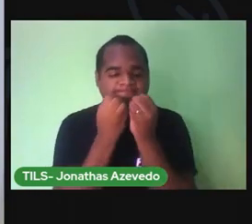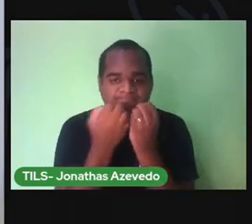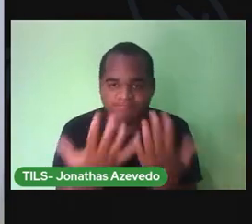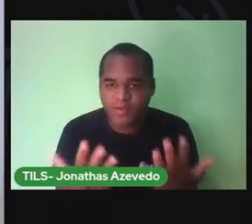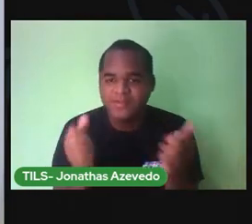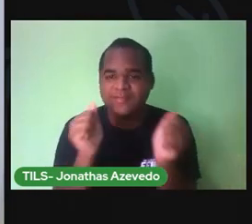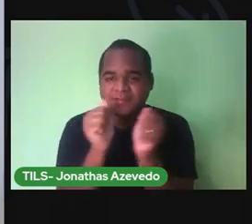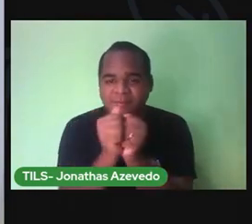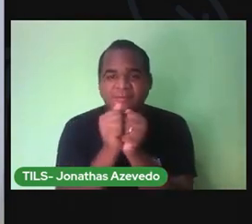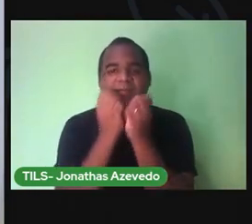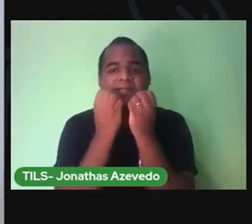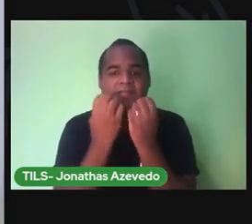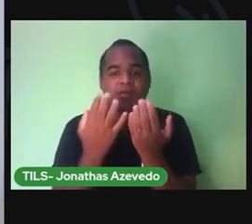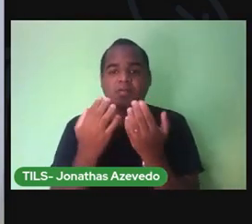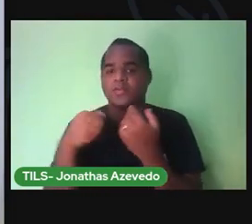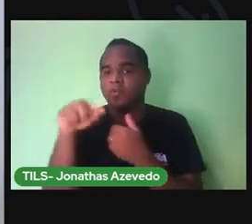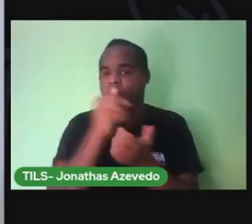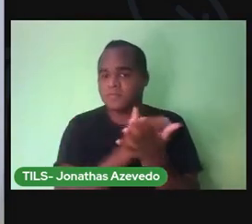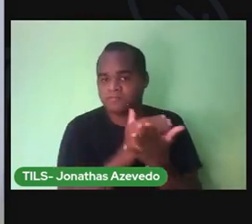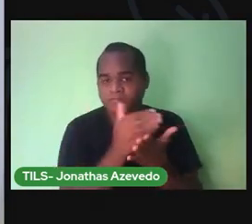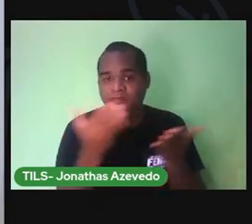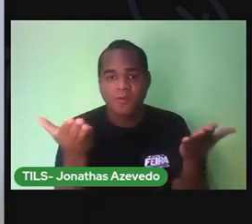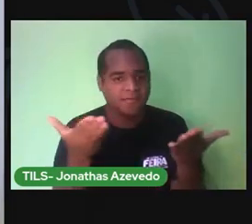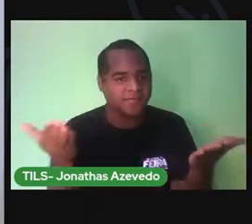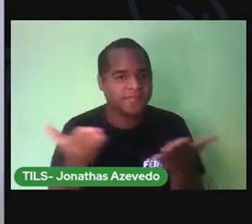Então, vamos começar a nossa aula de hoje.